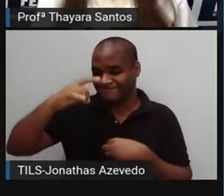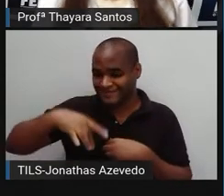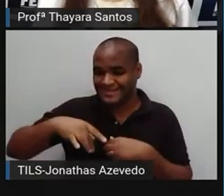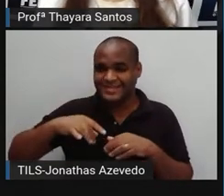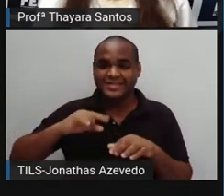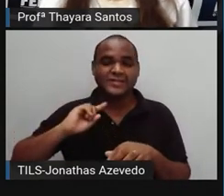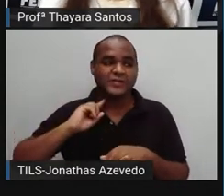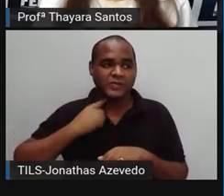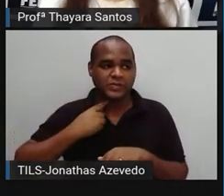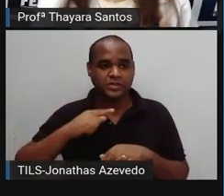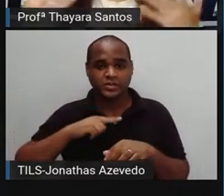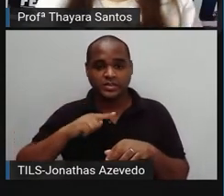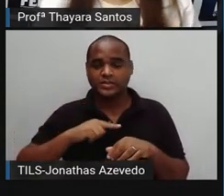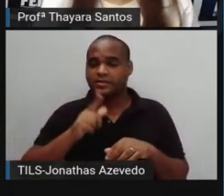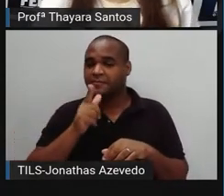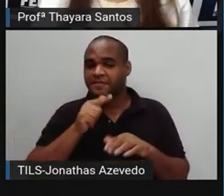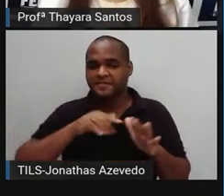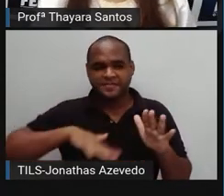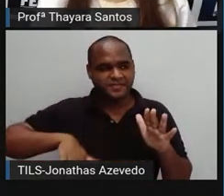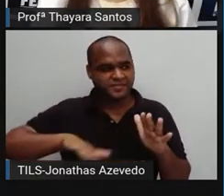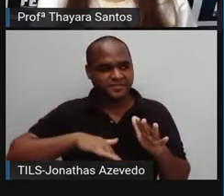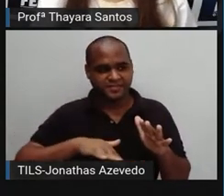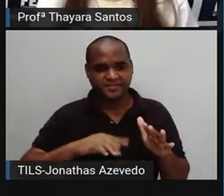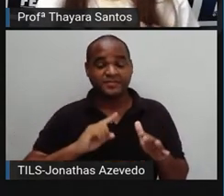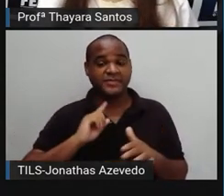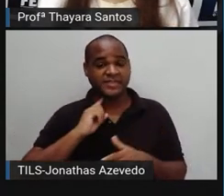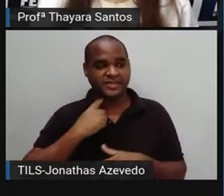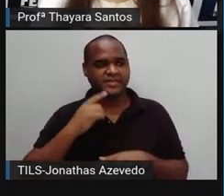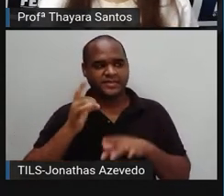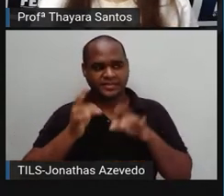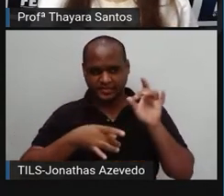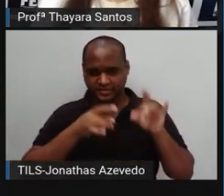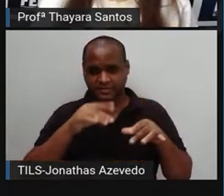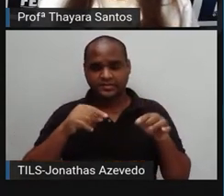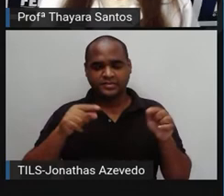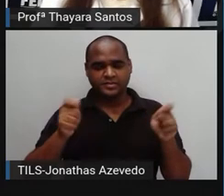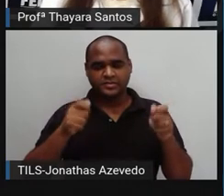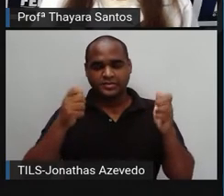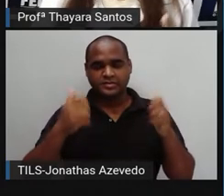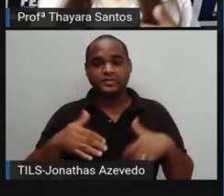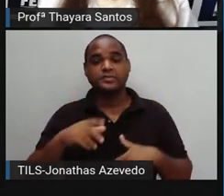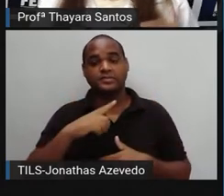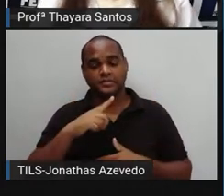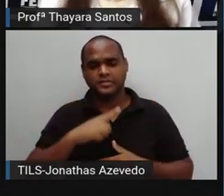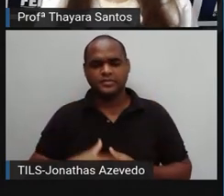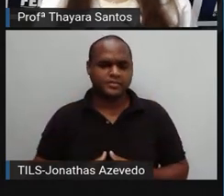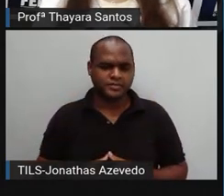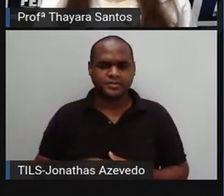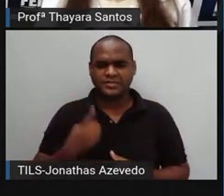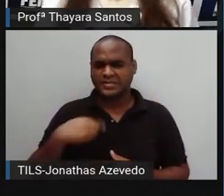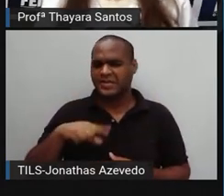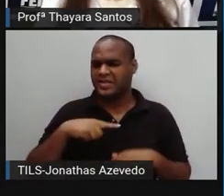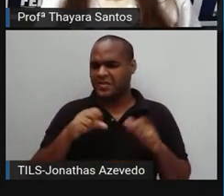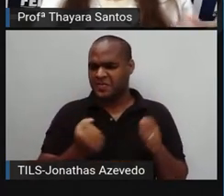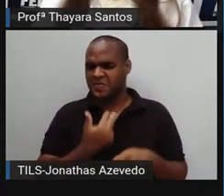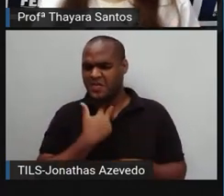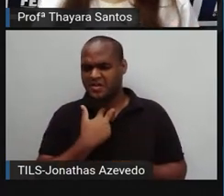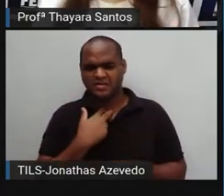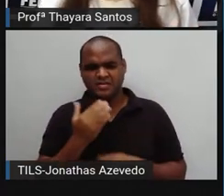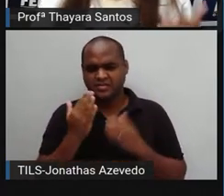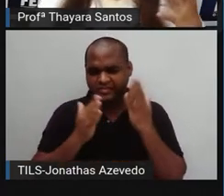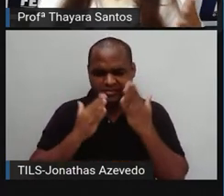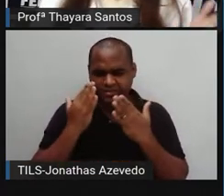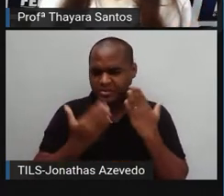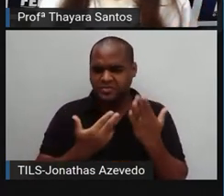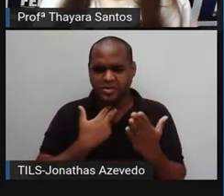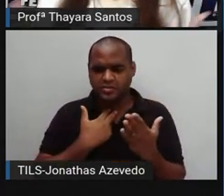contas vão parar no oceano também, e a gente está contribuindo com essa contaminação. Ah, mas isso quer dizer que eu não posso mais utilizar esfoliante? Não.